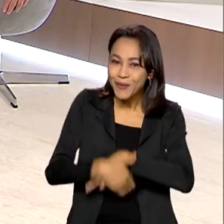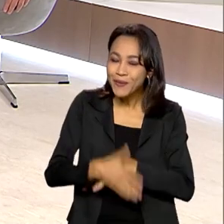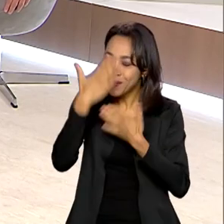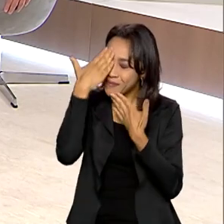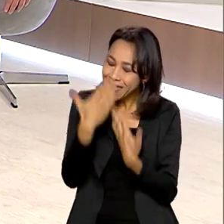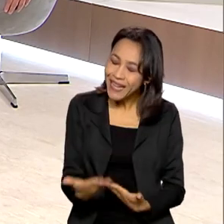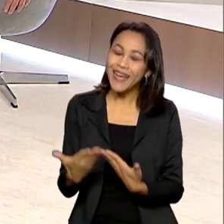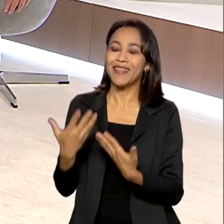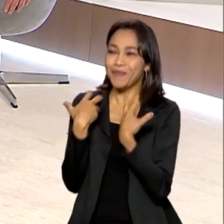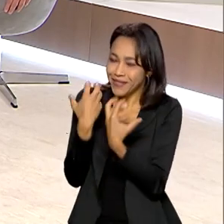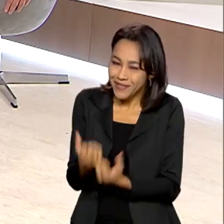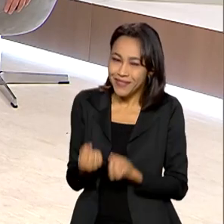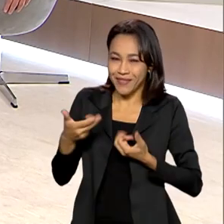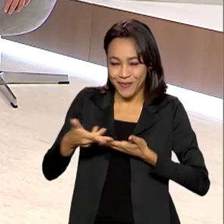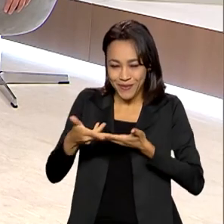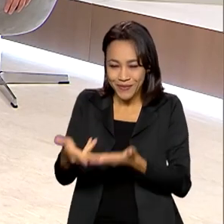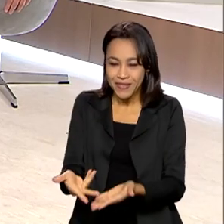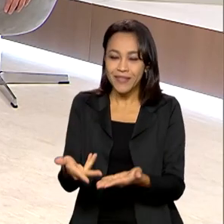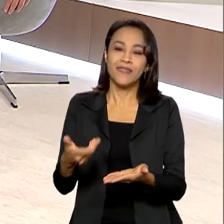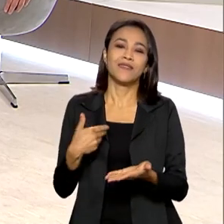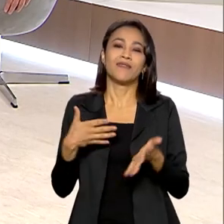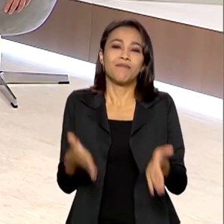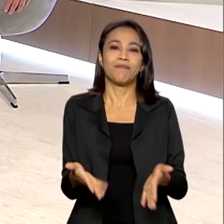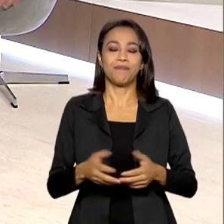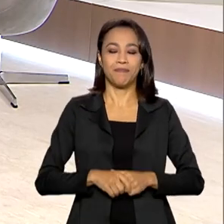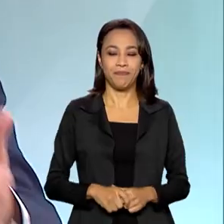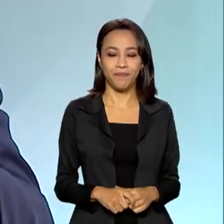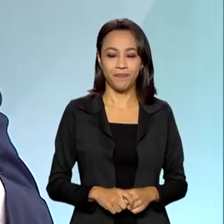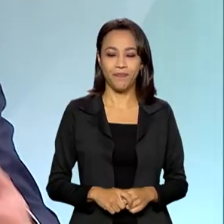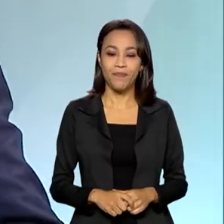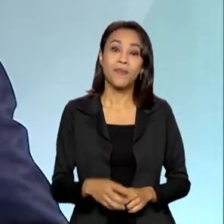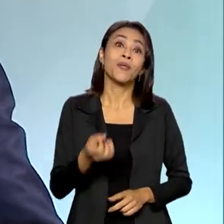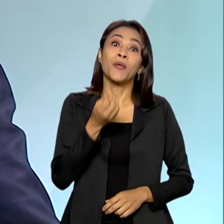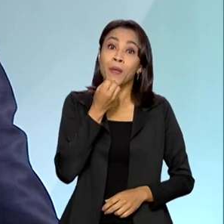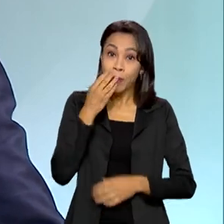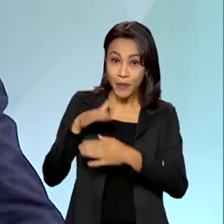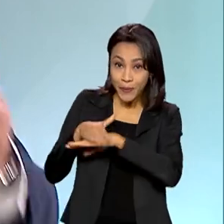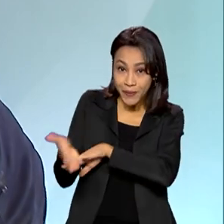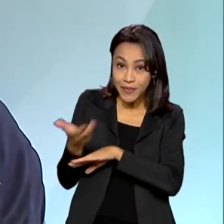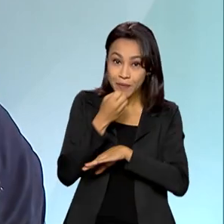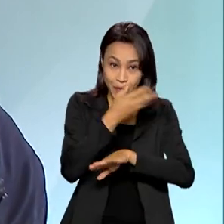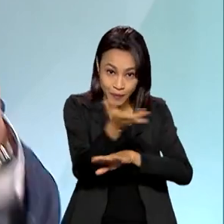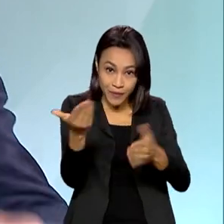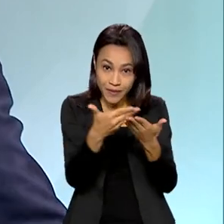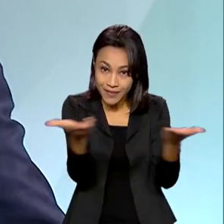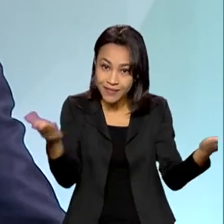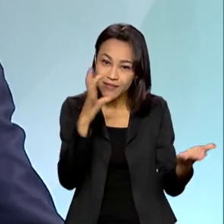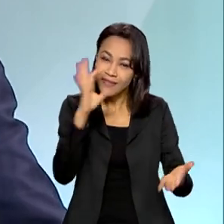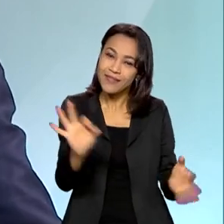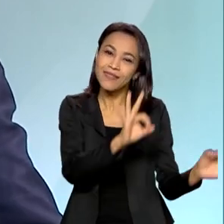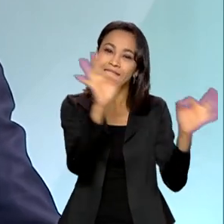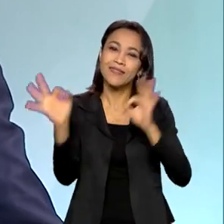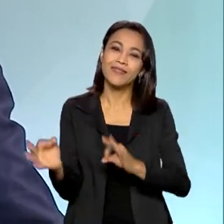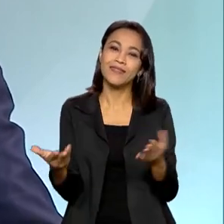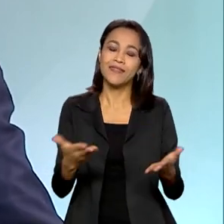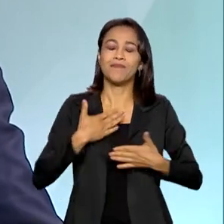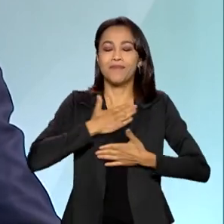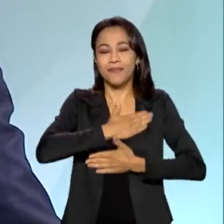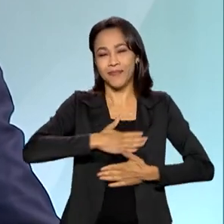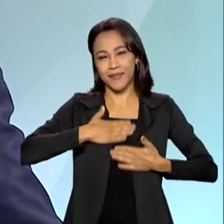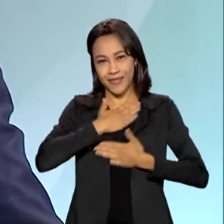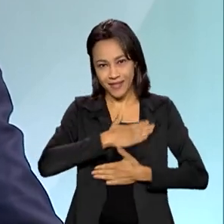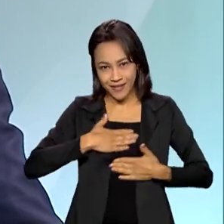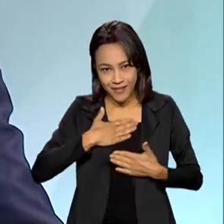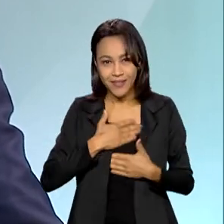Muito obrigado por aceitar o nosso convite e participar aqui do programa. Boa noite, Roberto. Boa noite, telespectadores do Brasil em Pauta. um prazer